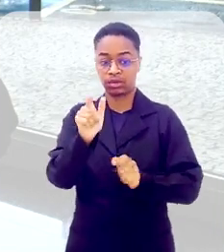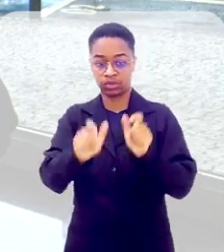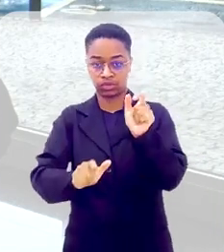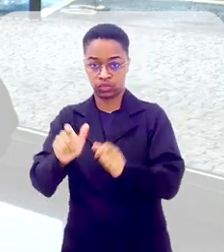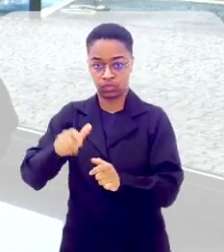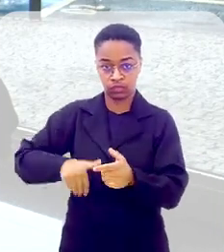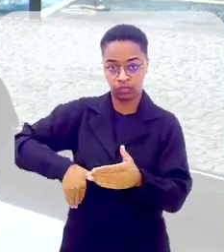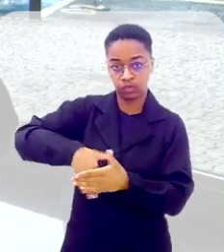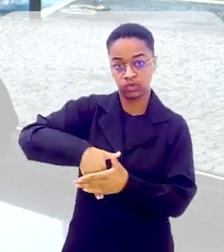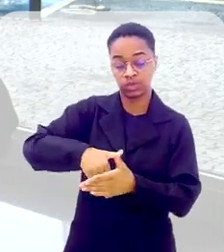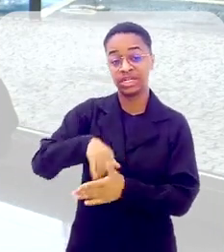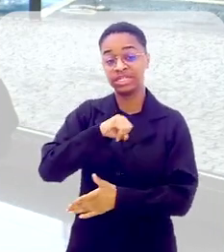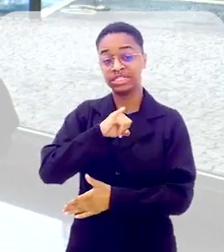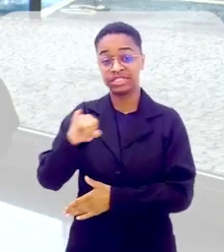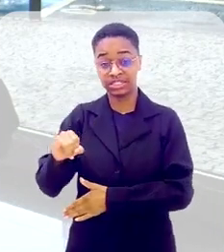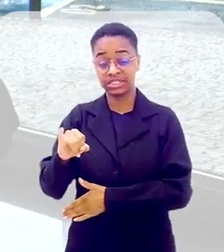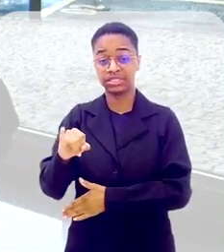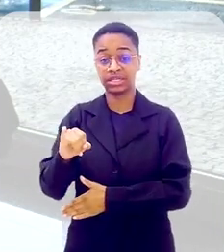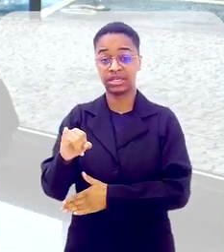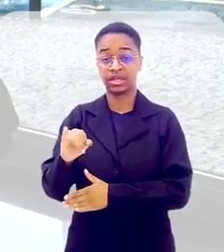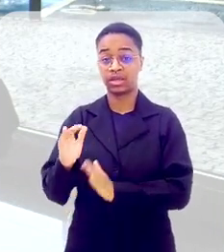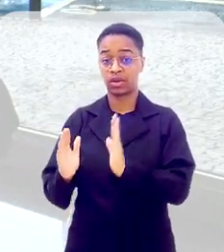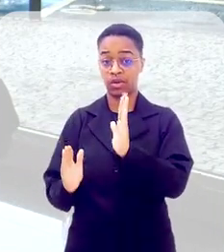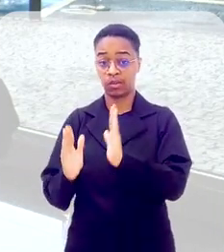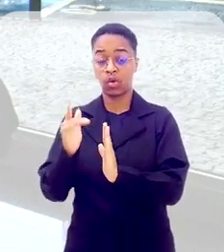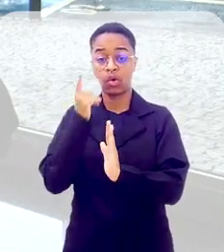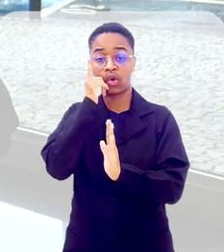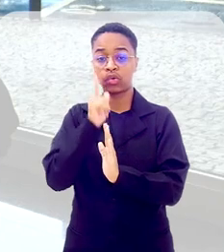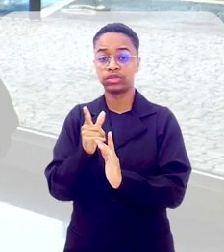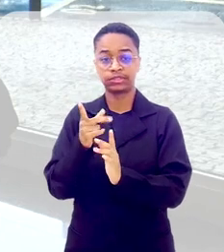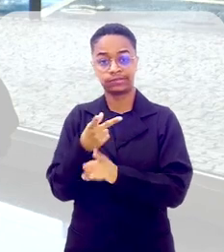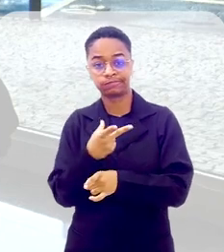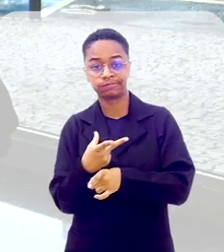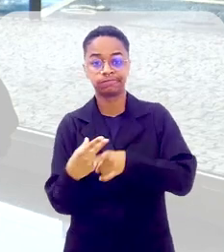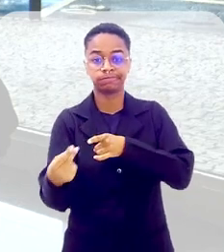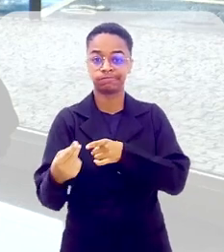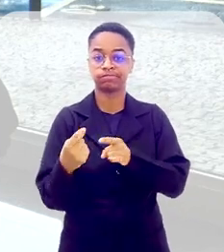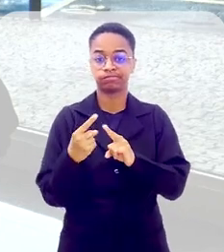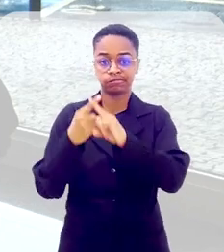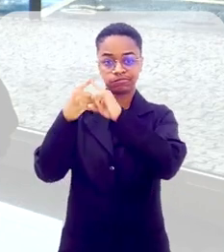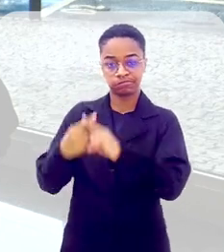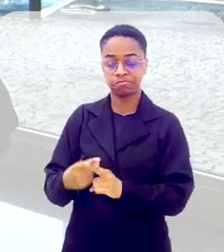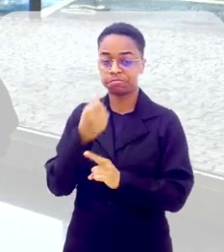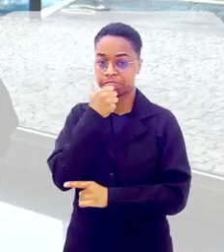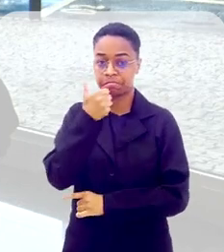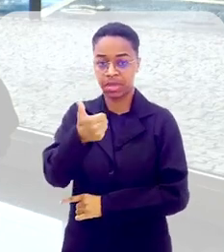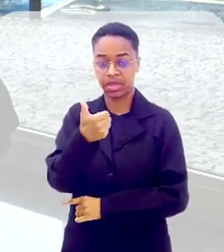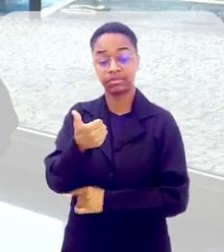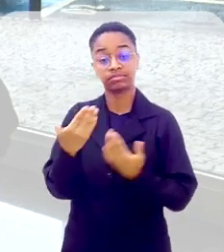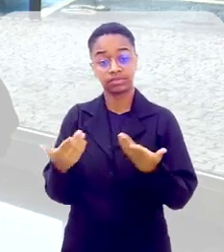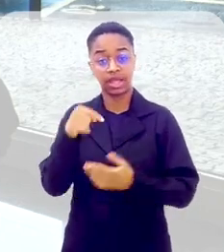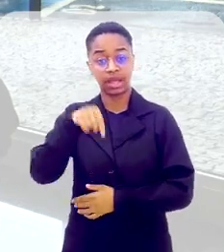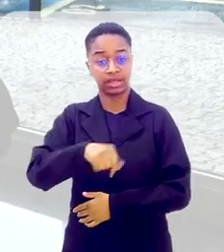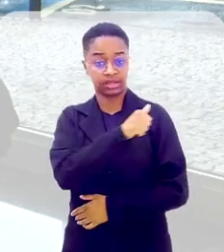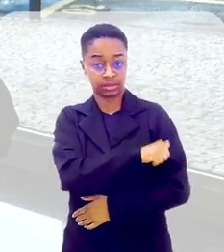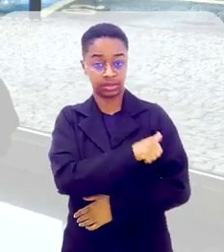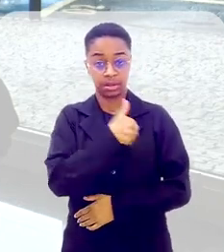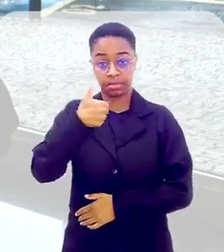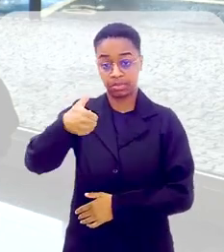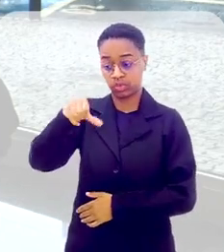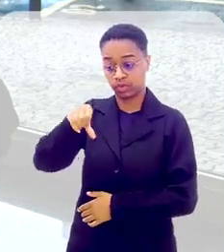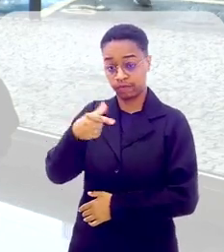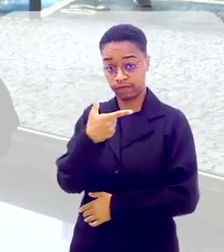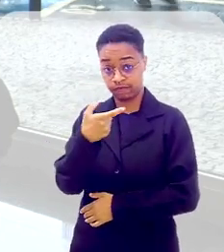jogadores caso, em uma partida de futebol, obtivessem um resultado bastante favorável. E o Rio de Janeiro, em